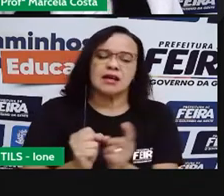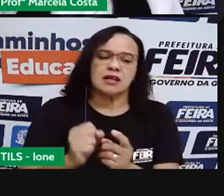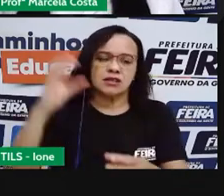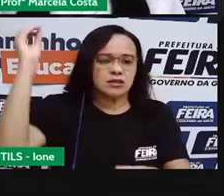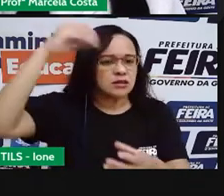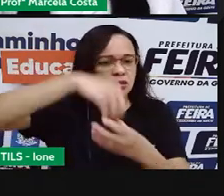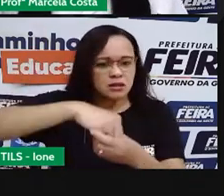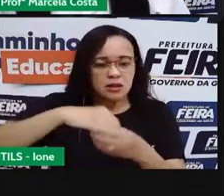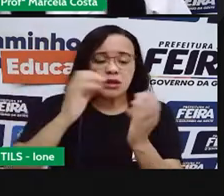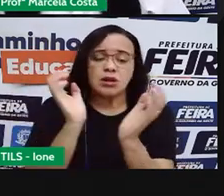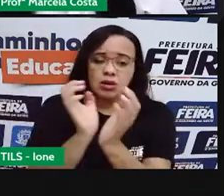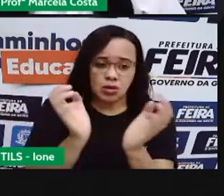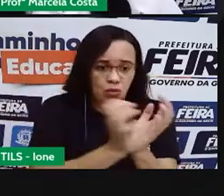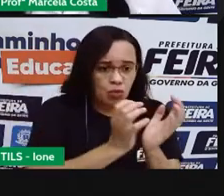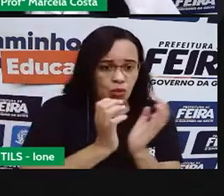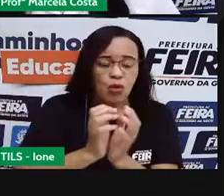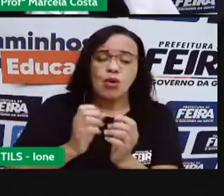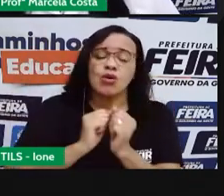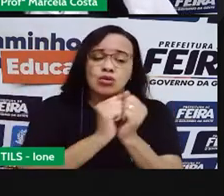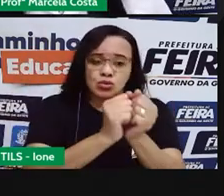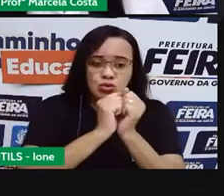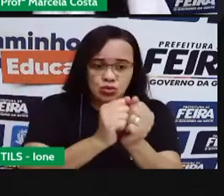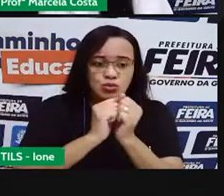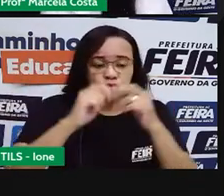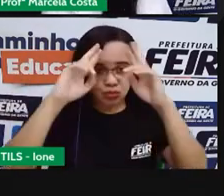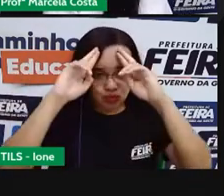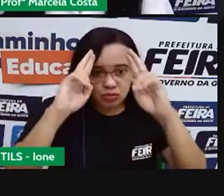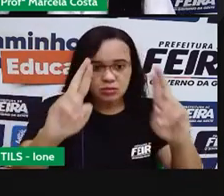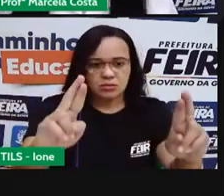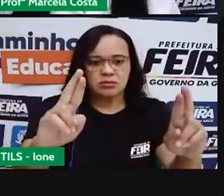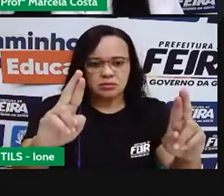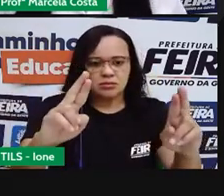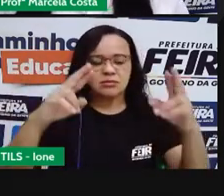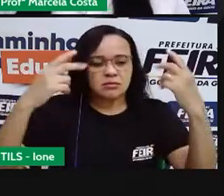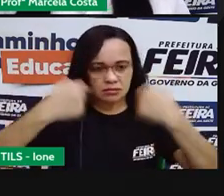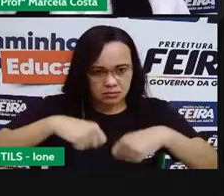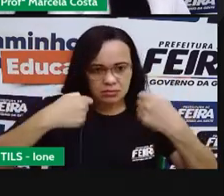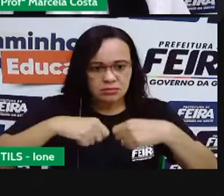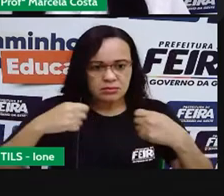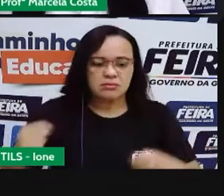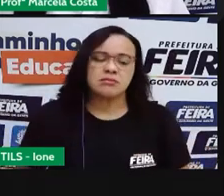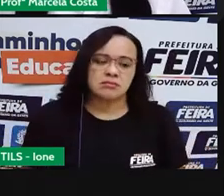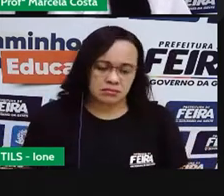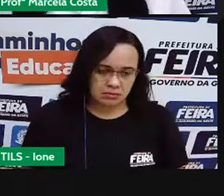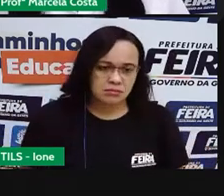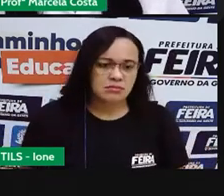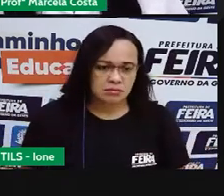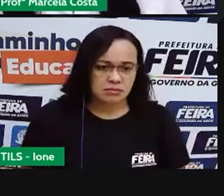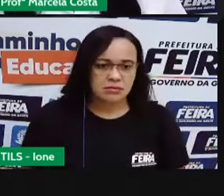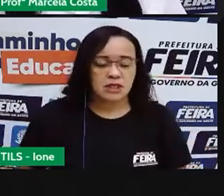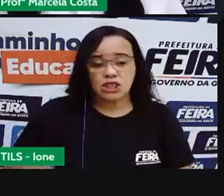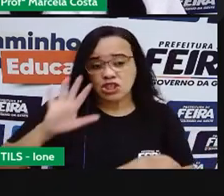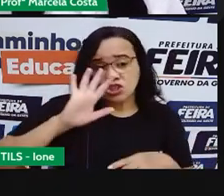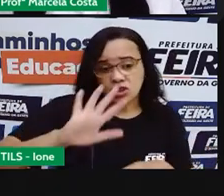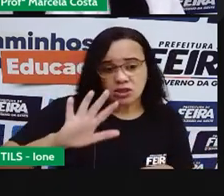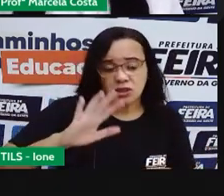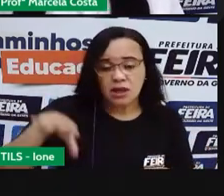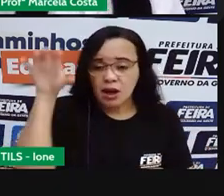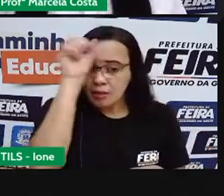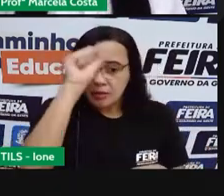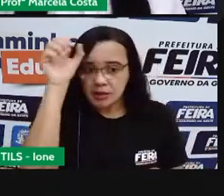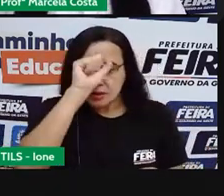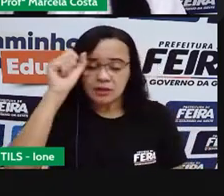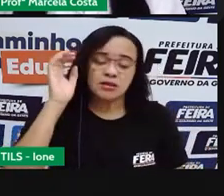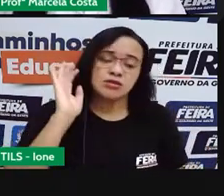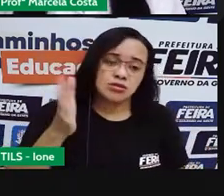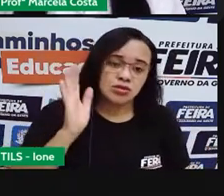Então Lá na aula de ciências A gente já viu um pouco Falando sobre desrespeito Sobre bullying Que acontece